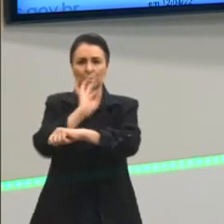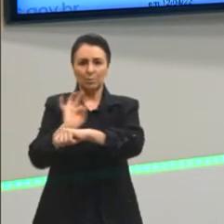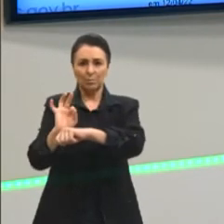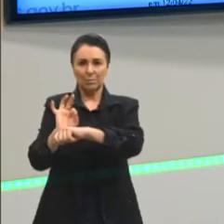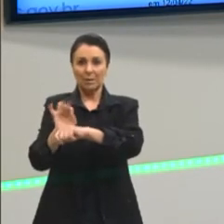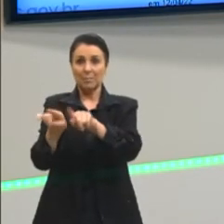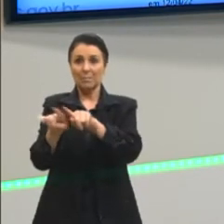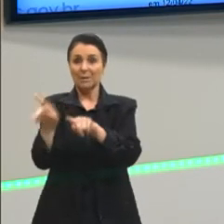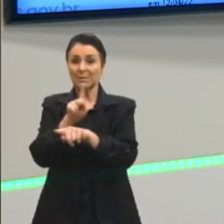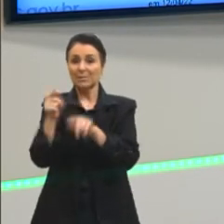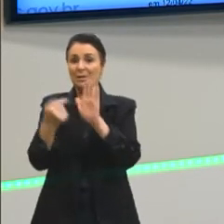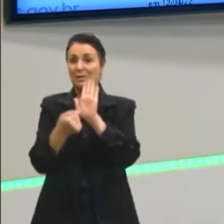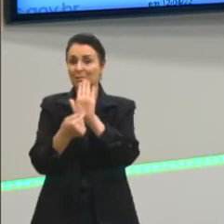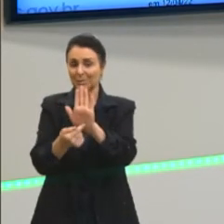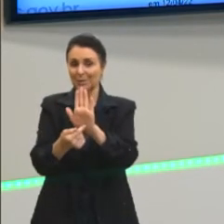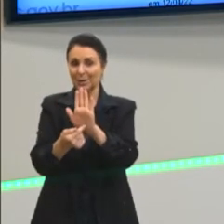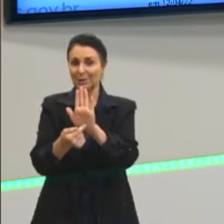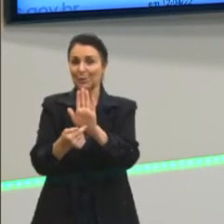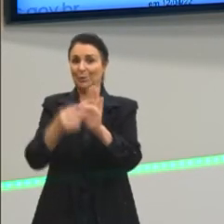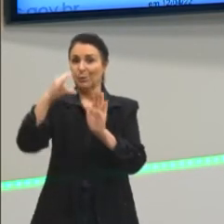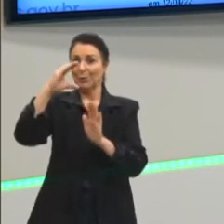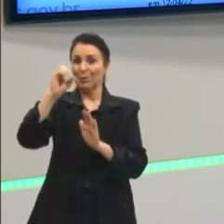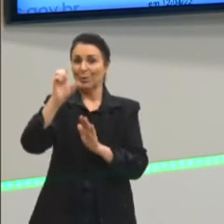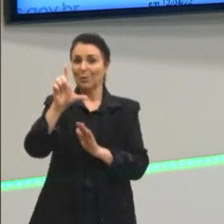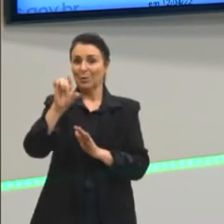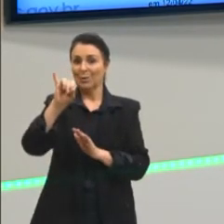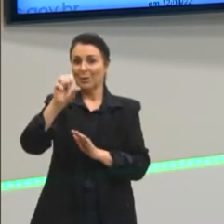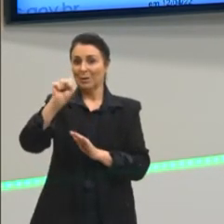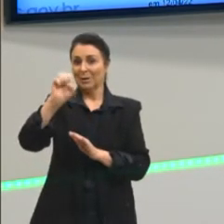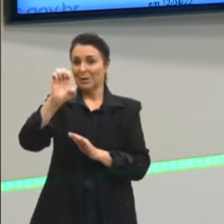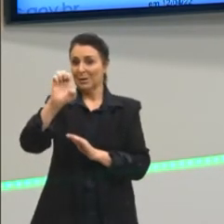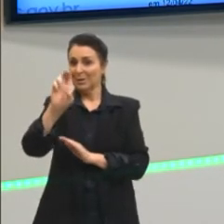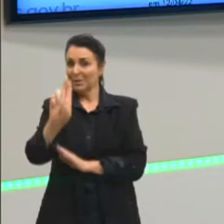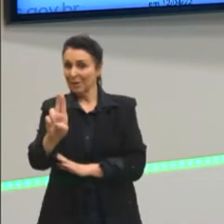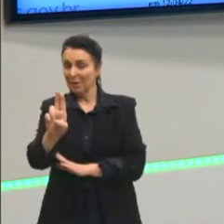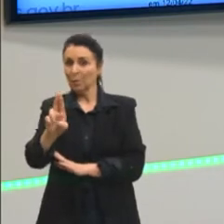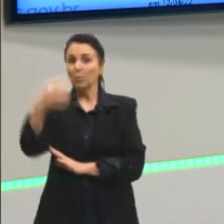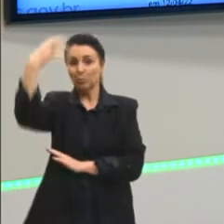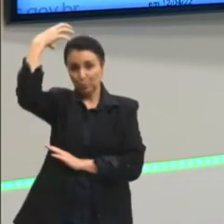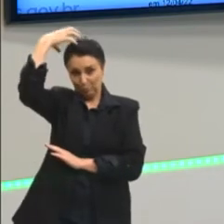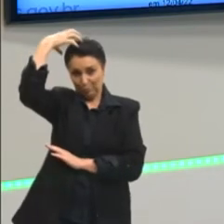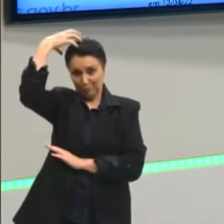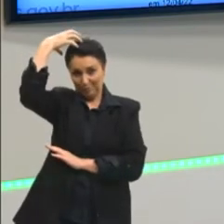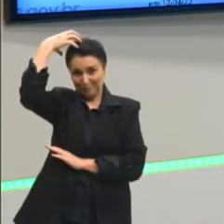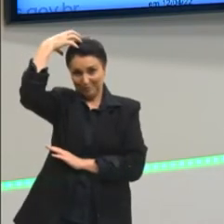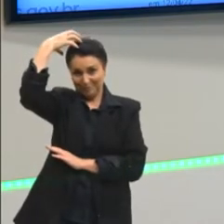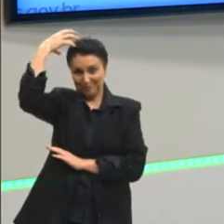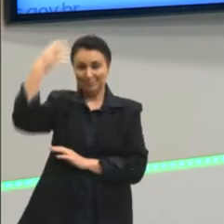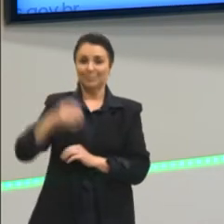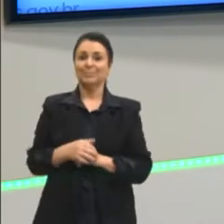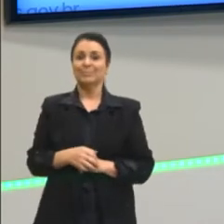aí um exemplo do Coliseu Romano para vocês verem mais ou menos como é que isso funciona.